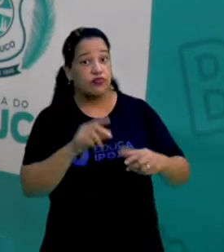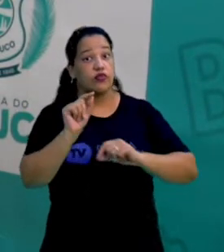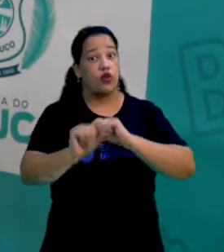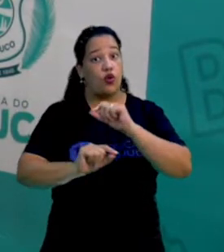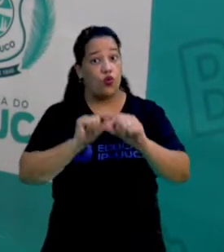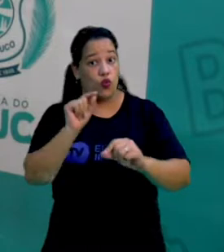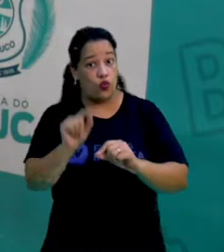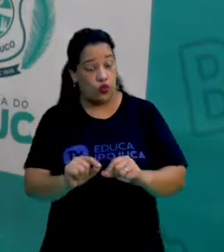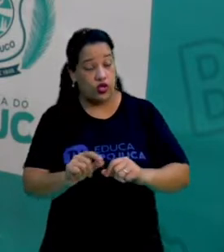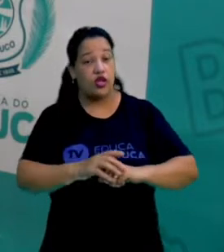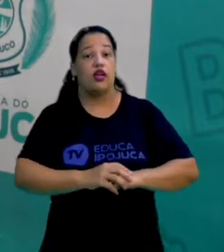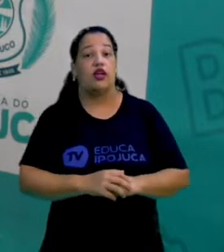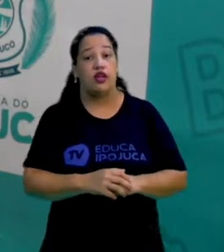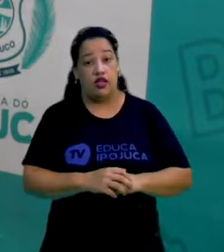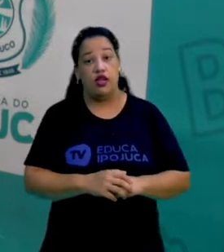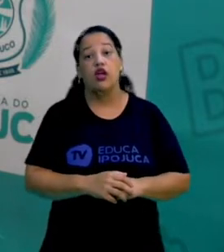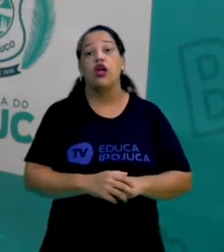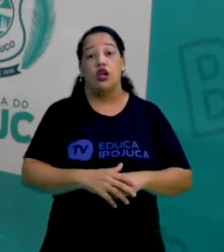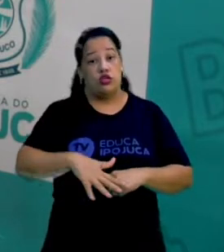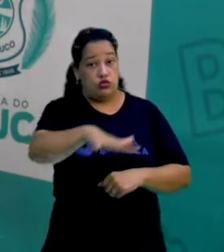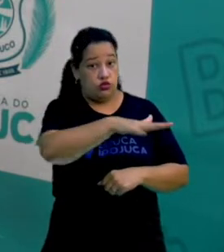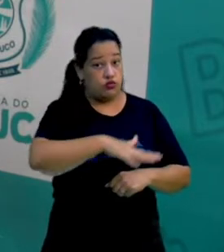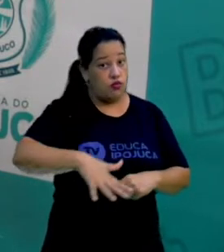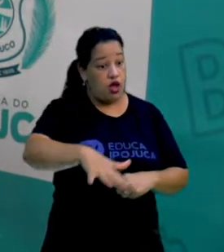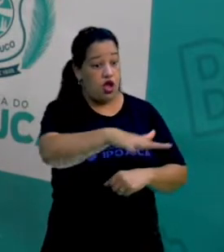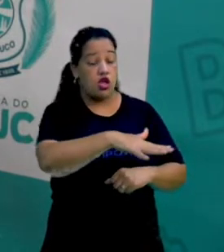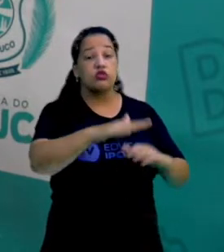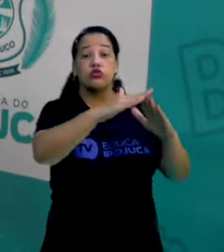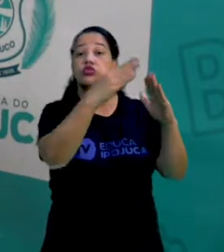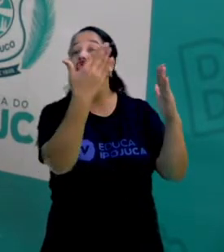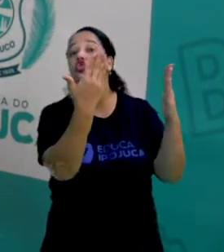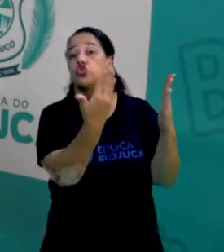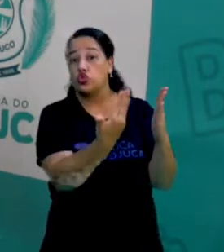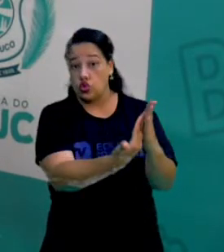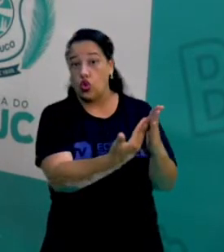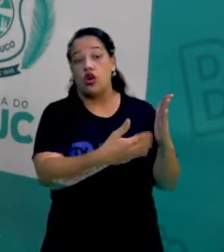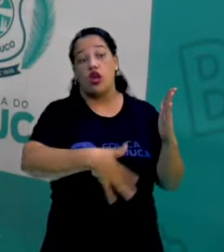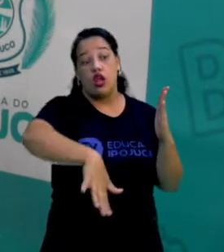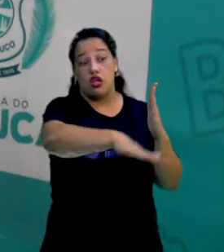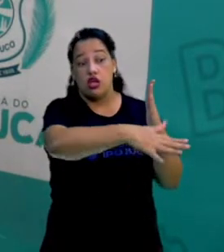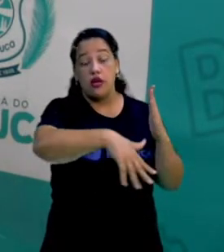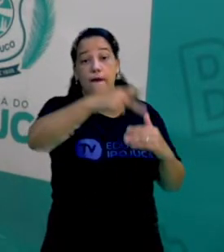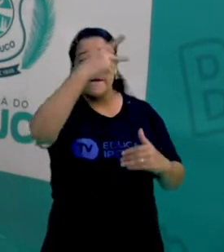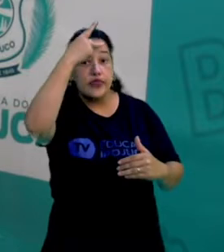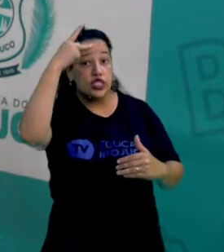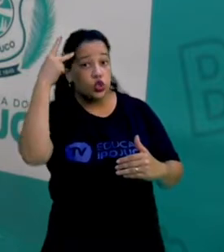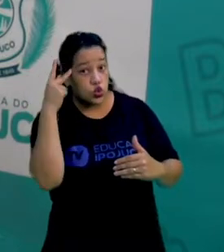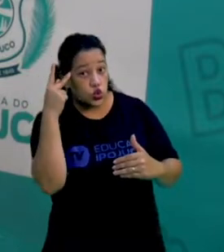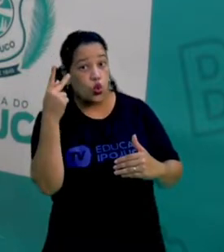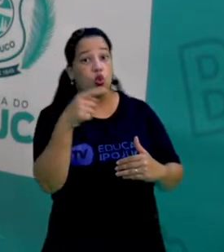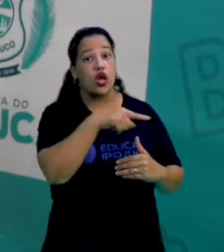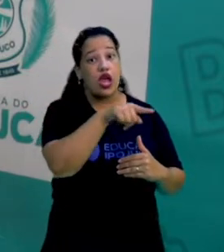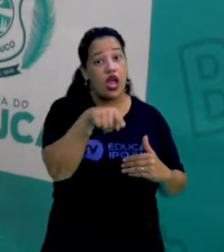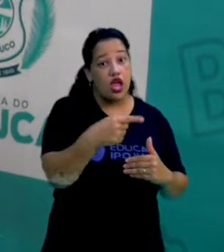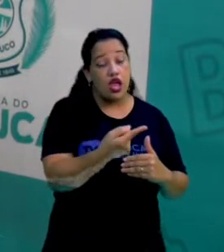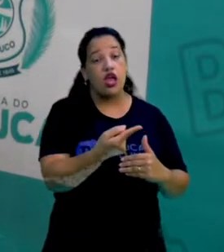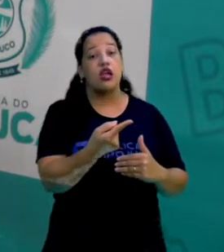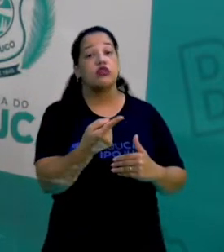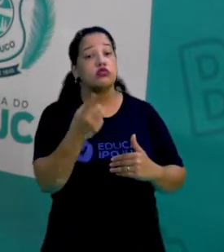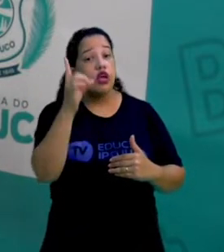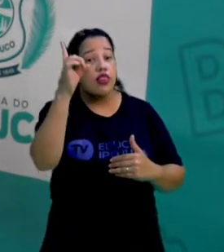adequação do espaço escolar para as pessoas inseridas na